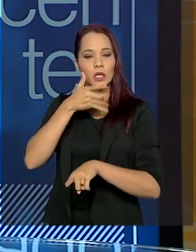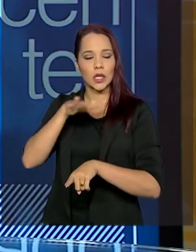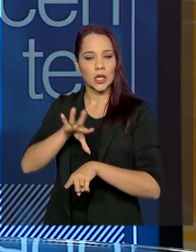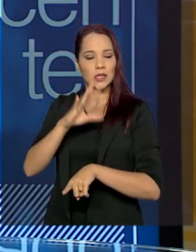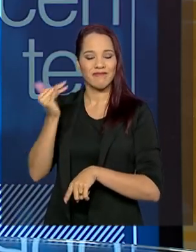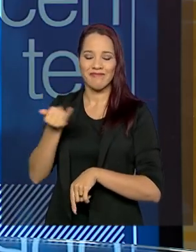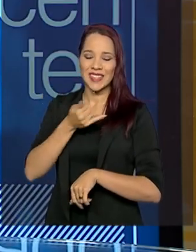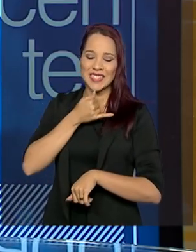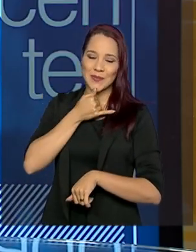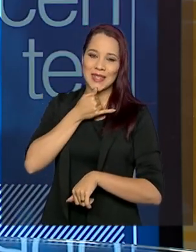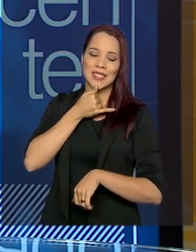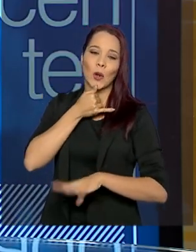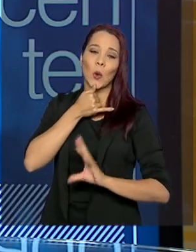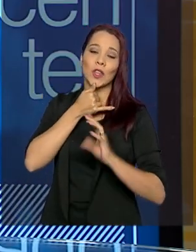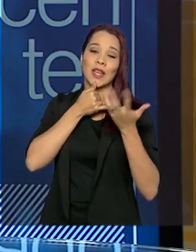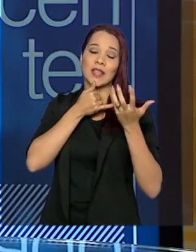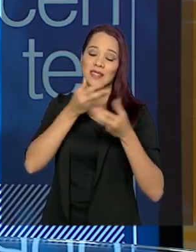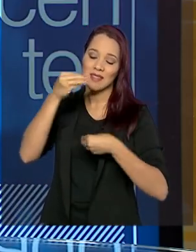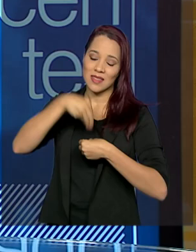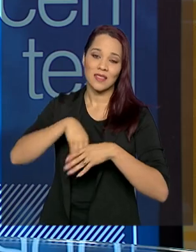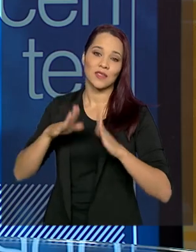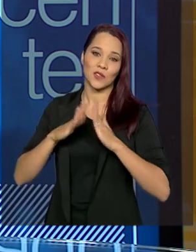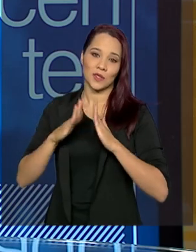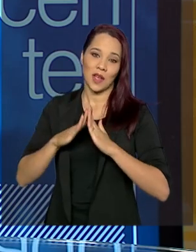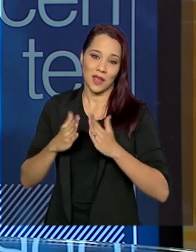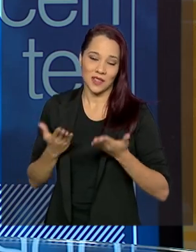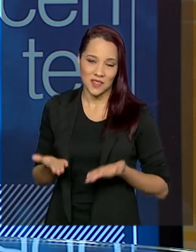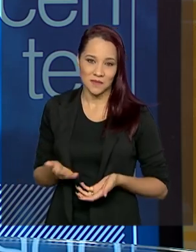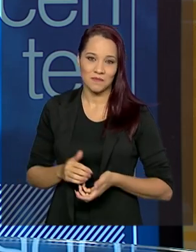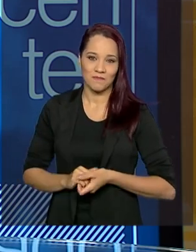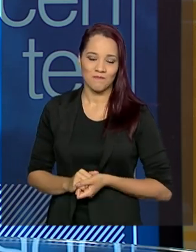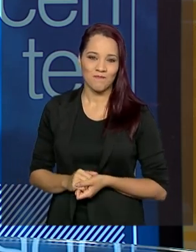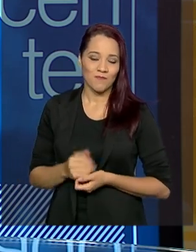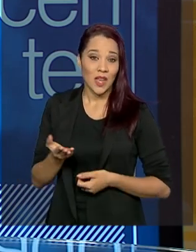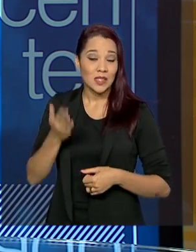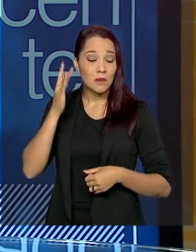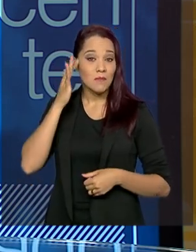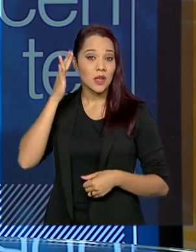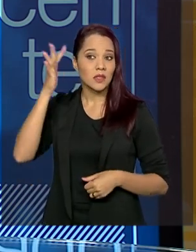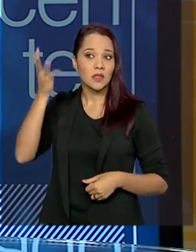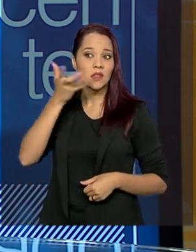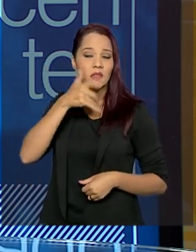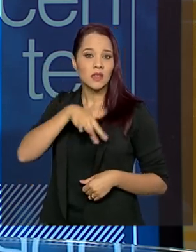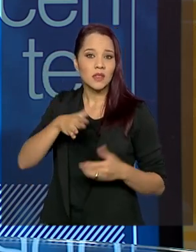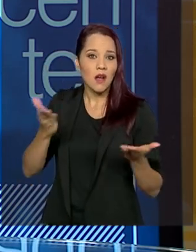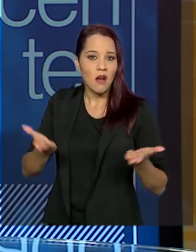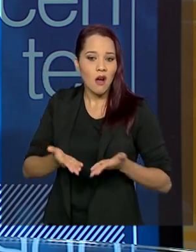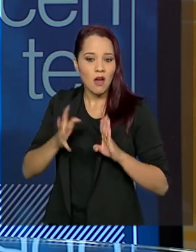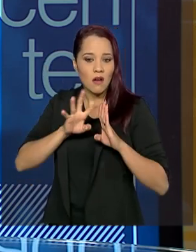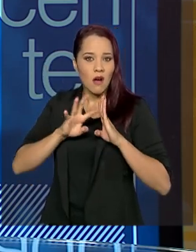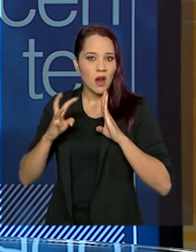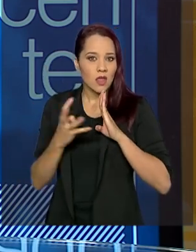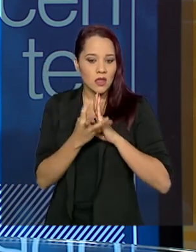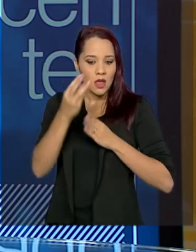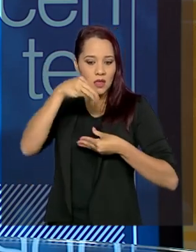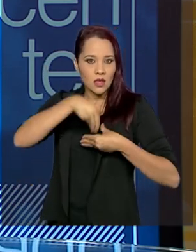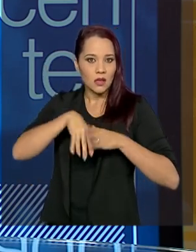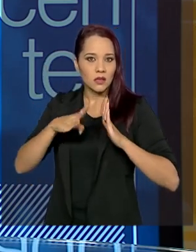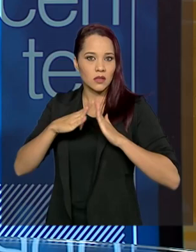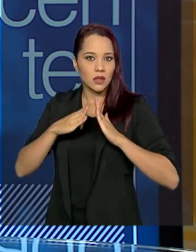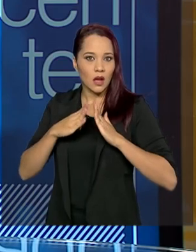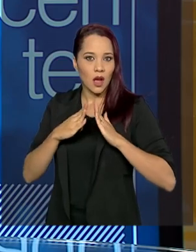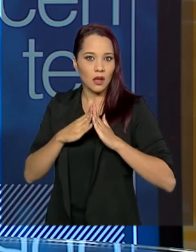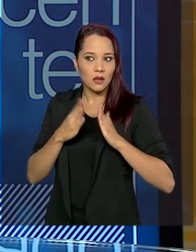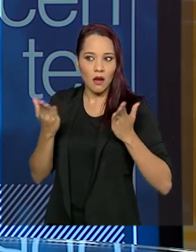infelizmente, acontecem no âmbito doméstico. Então, você imagina as crianças agora numa situação de quarentena, de pandemia, mais